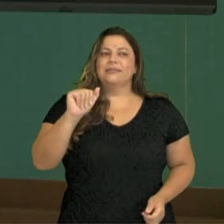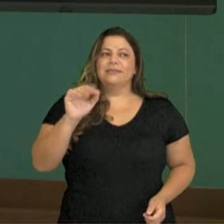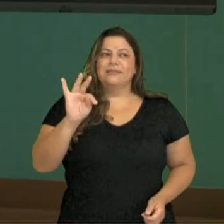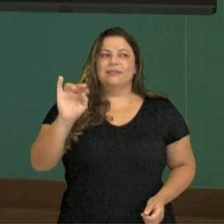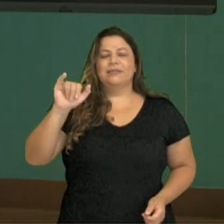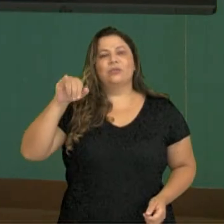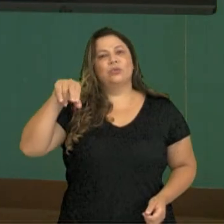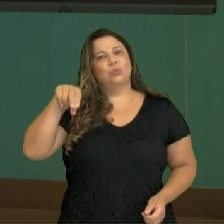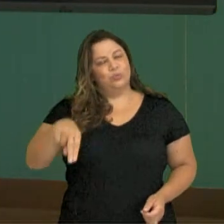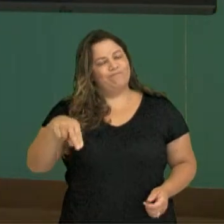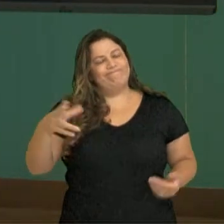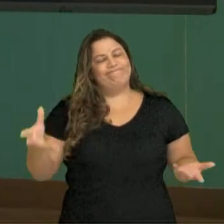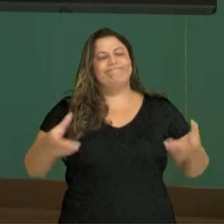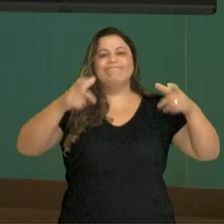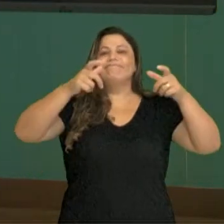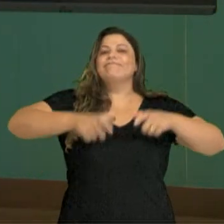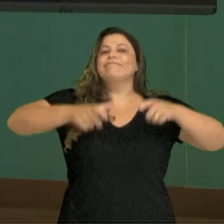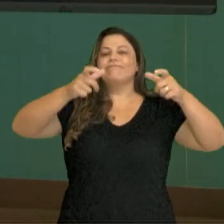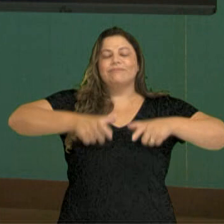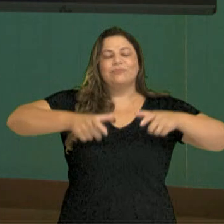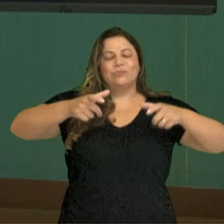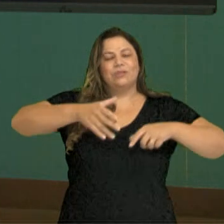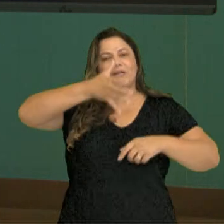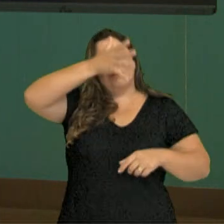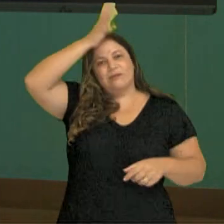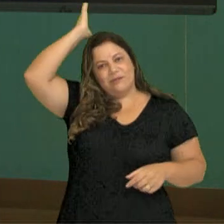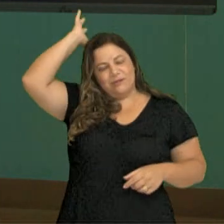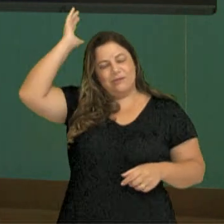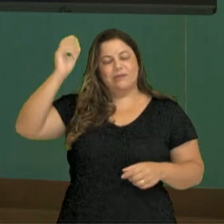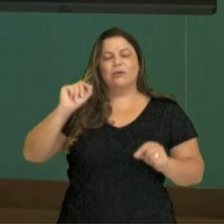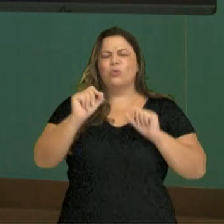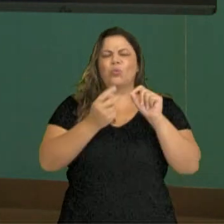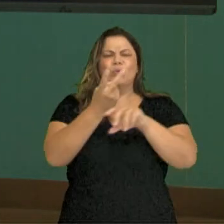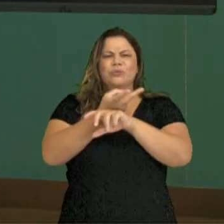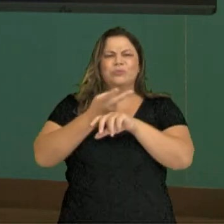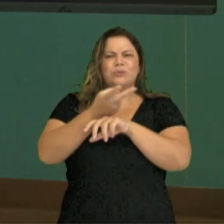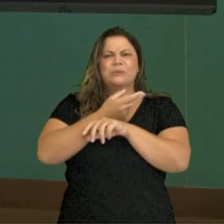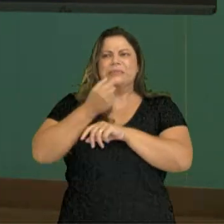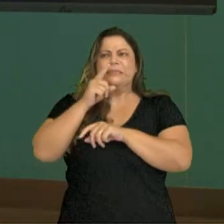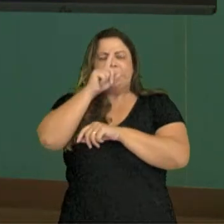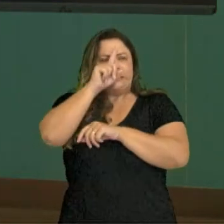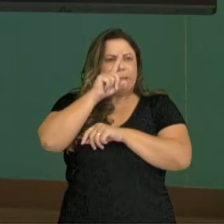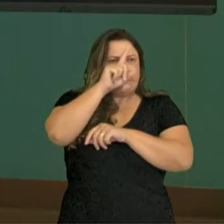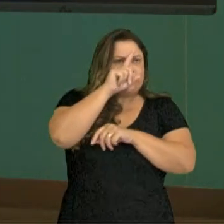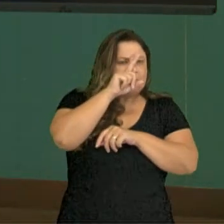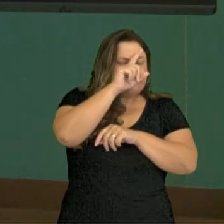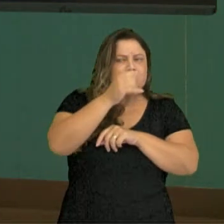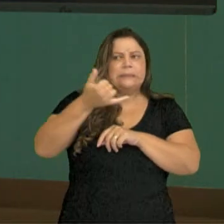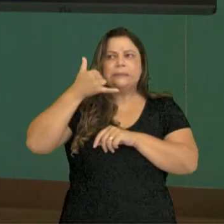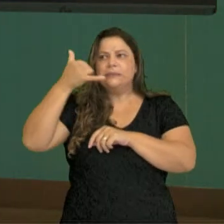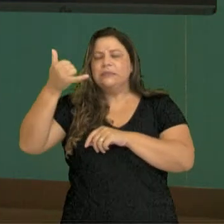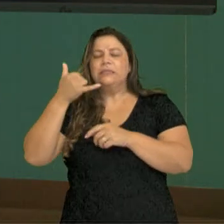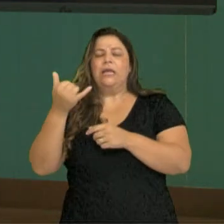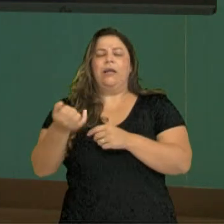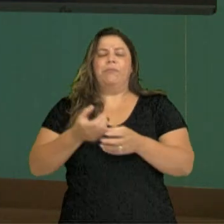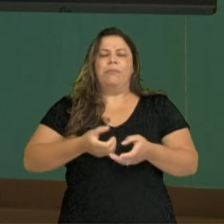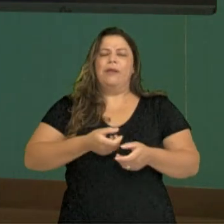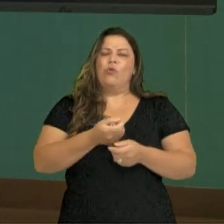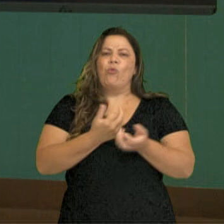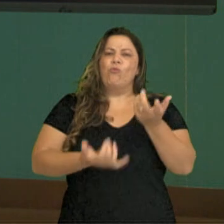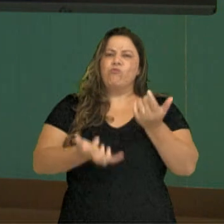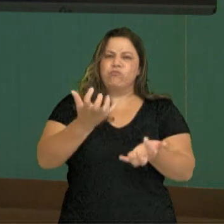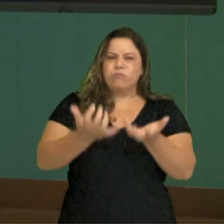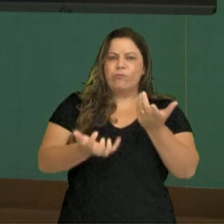bombeiros, né? Quando que a gente procura o bombeiro? Quando tem algo em perigo, quando está pegando fogo em algum lugar. Tranquilo?